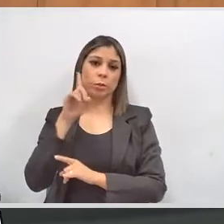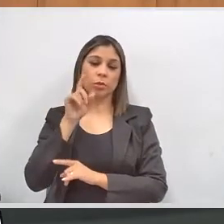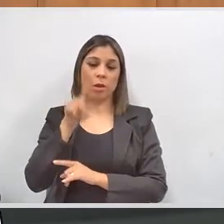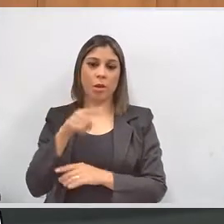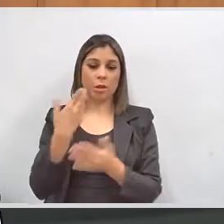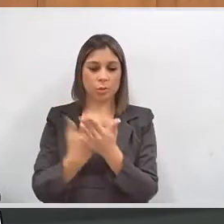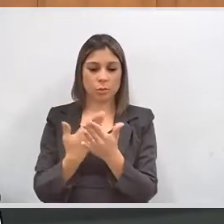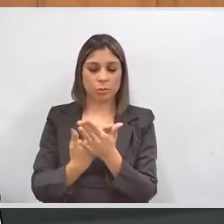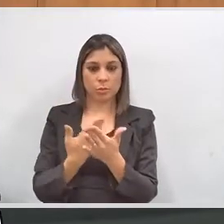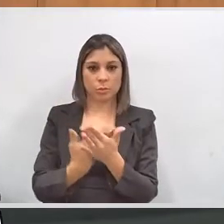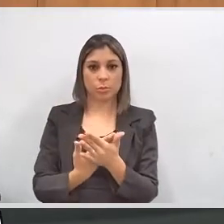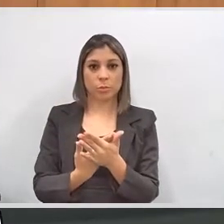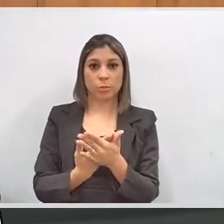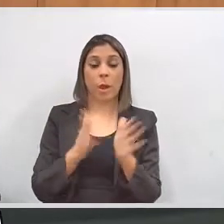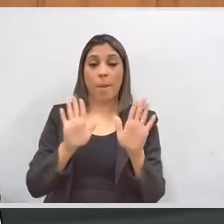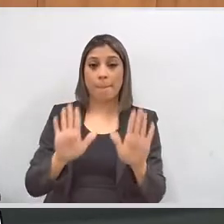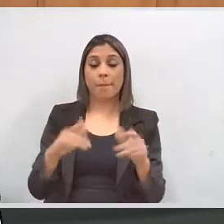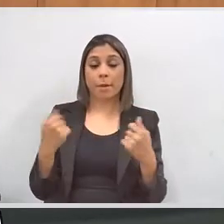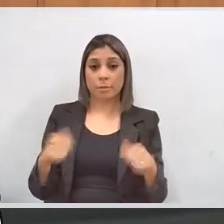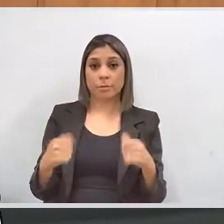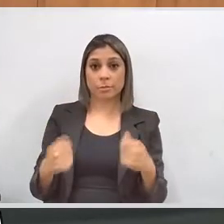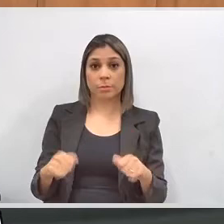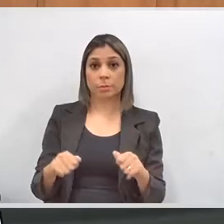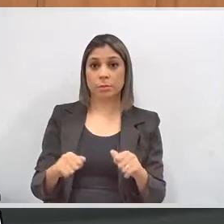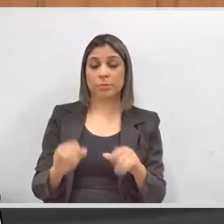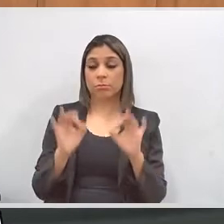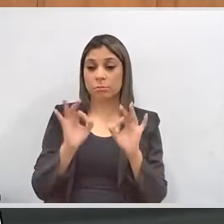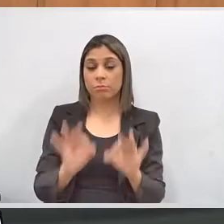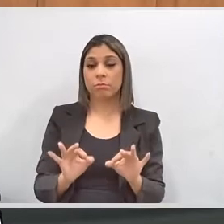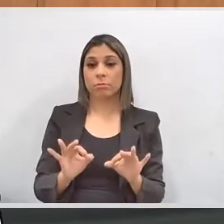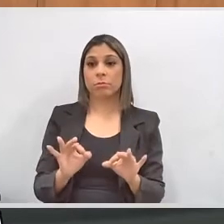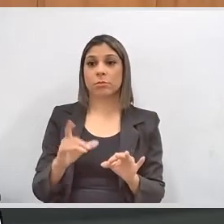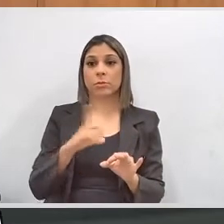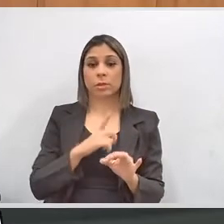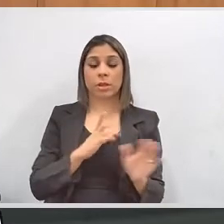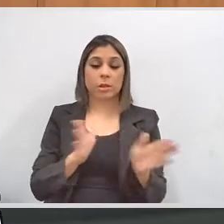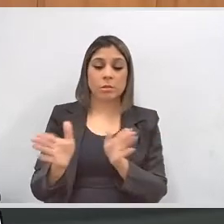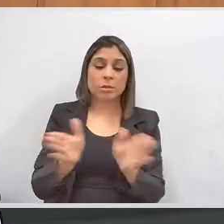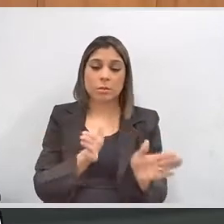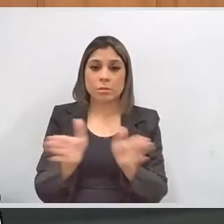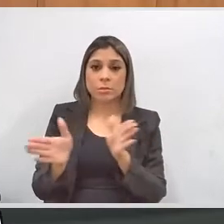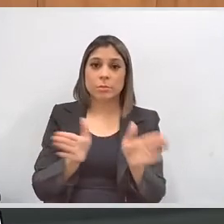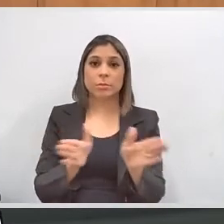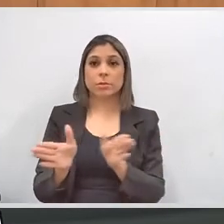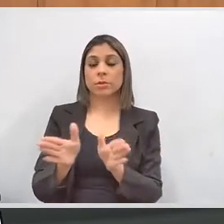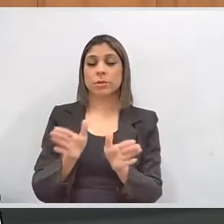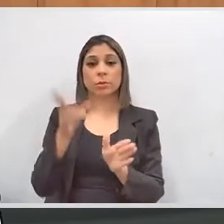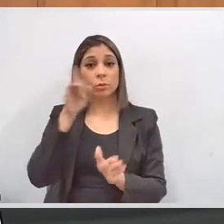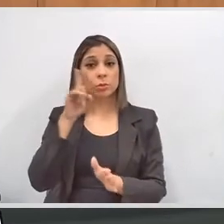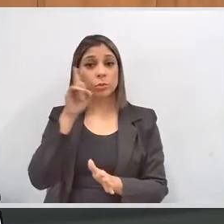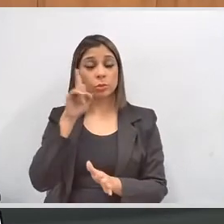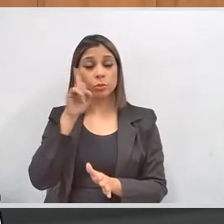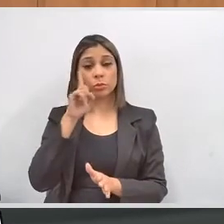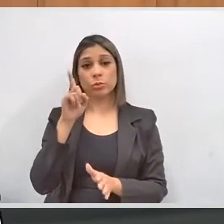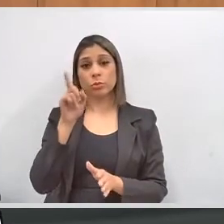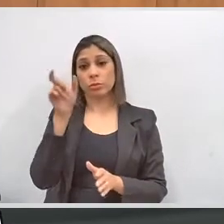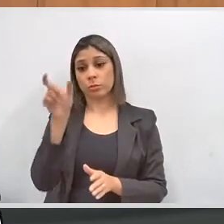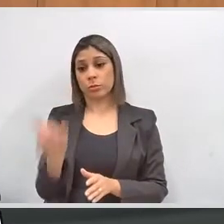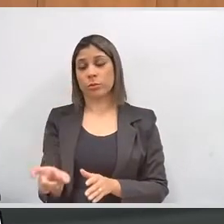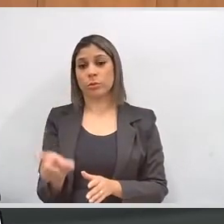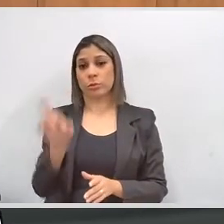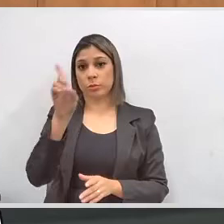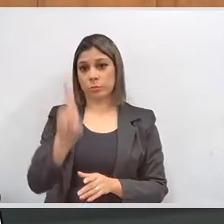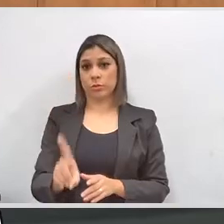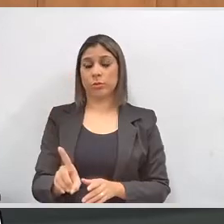deveriam atender plenamente as condições de acessibilidade daquele usuário cotidiano, do